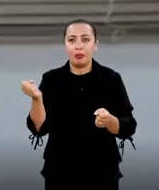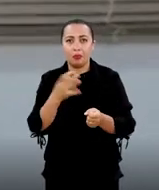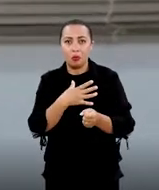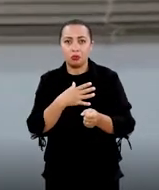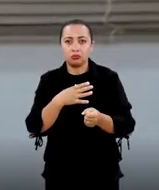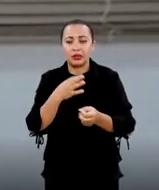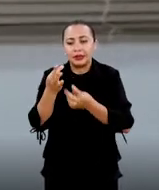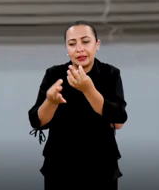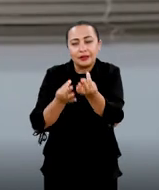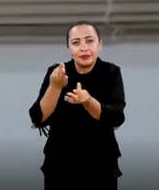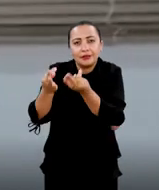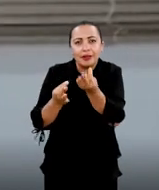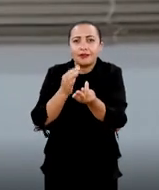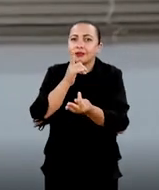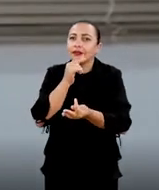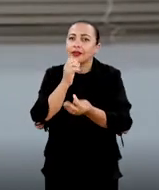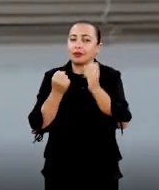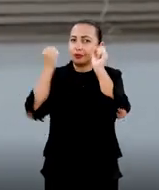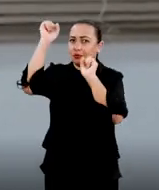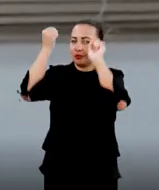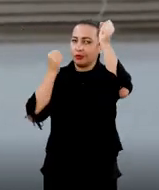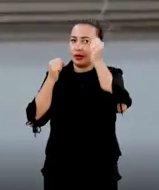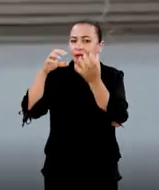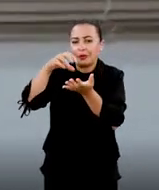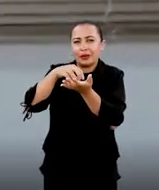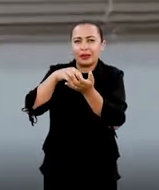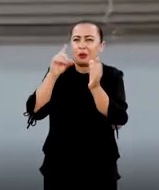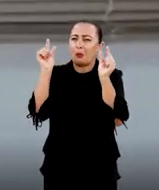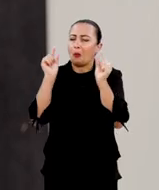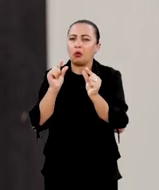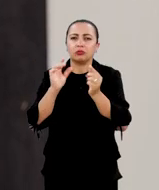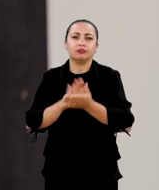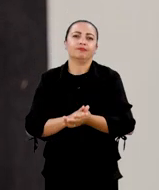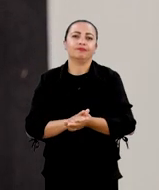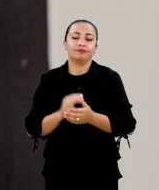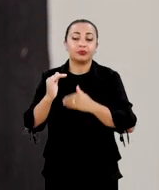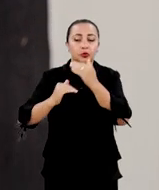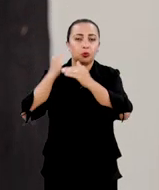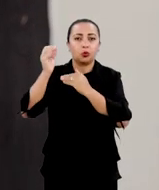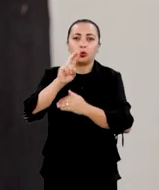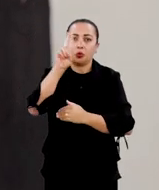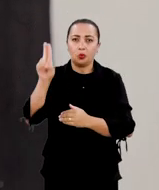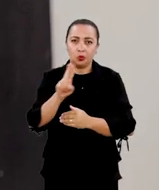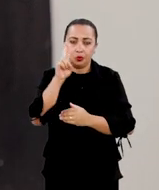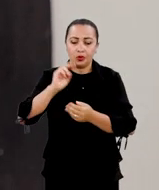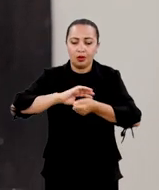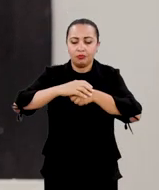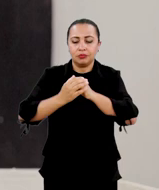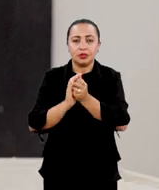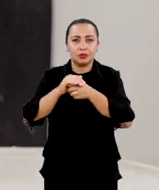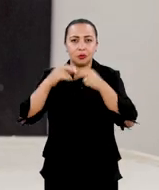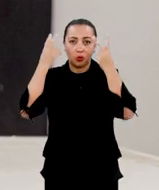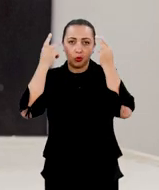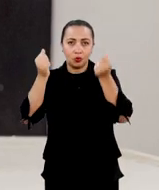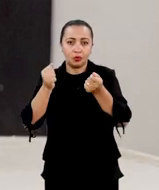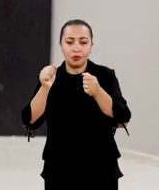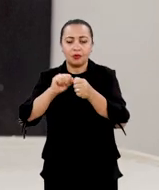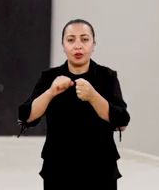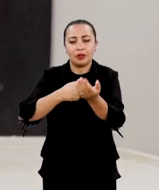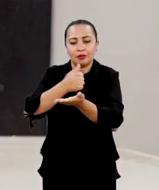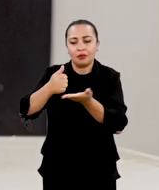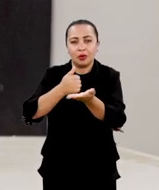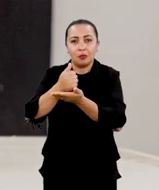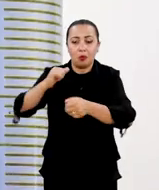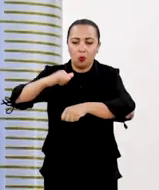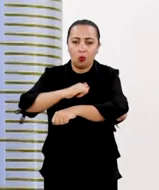efluente tratado, né? Com a concentração bem menor de corante. O processo usa uma espécie de sabão natural, feito à